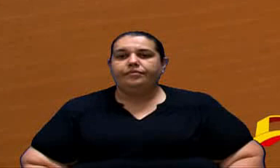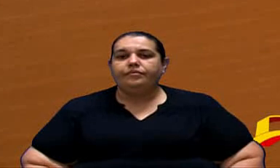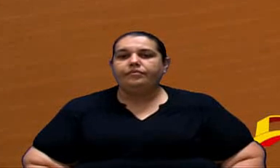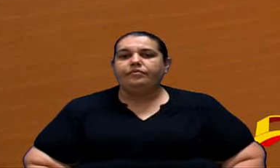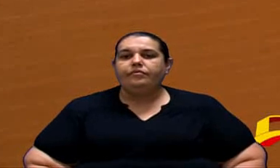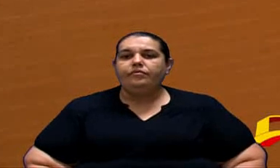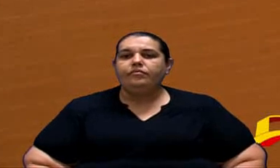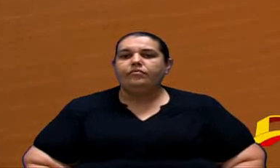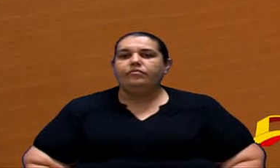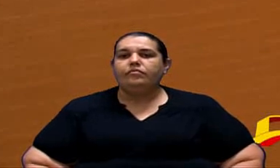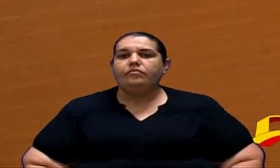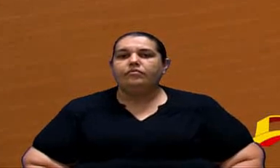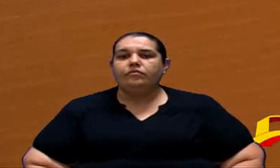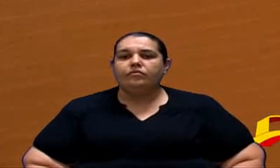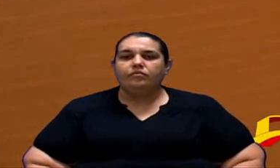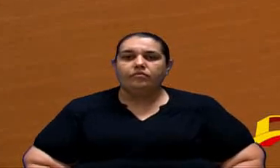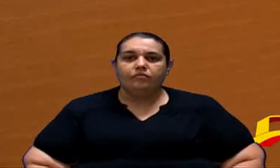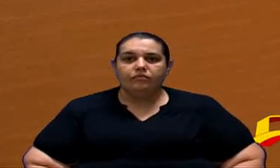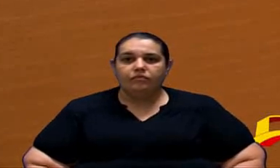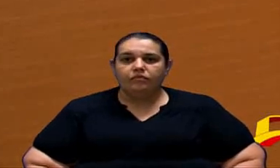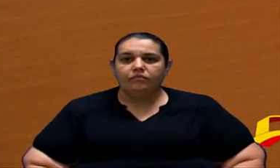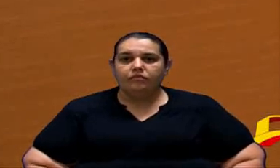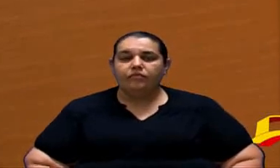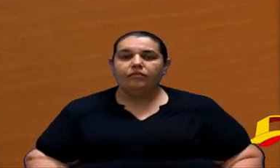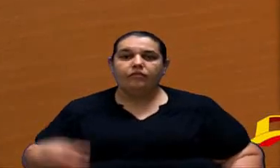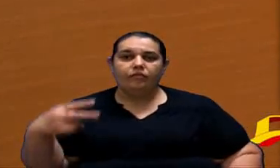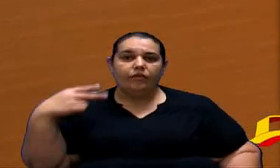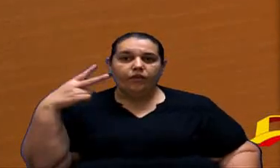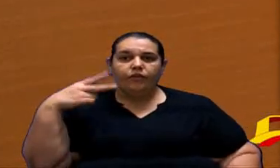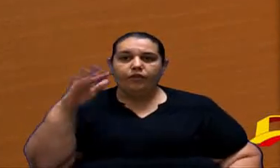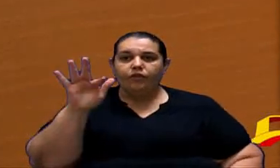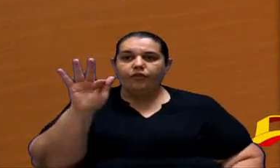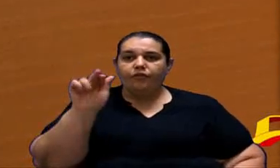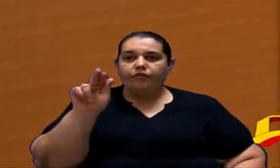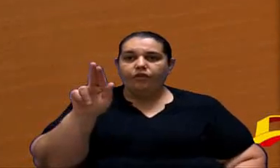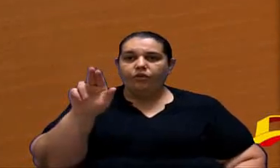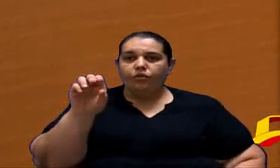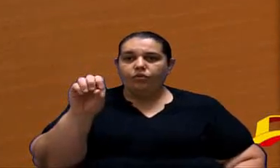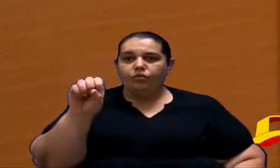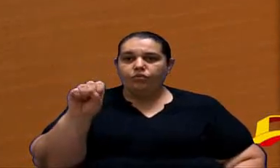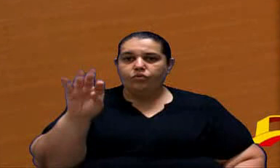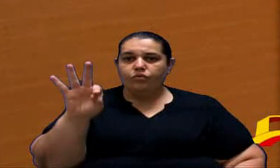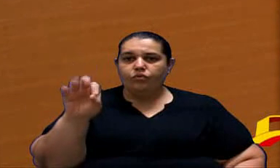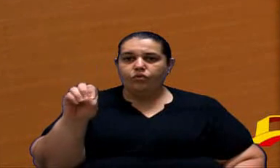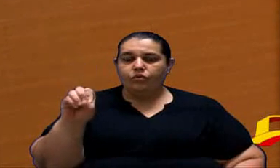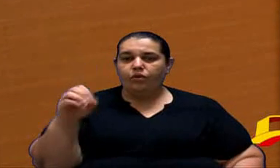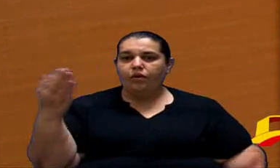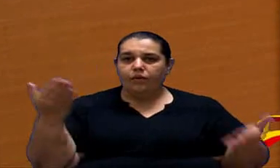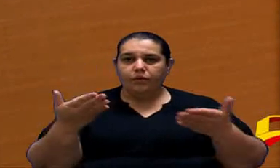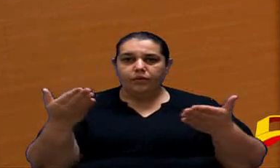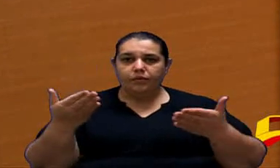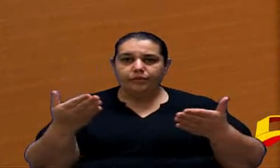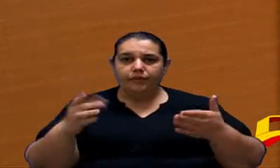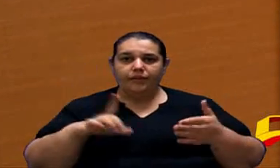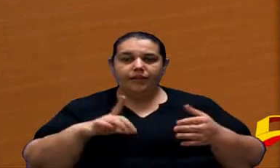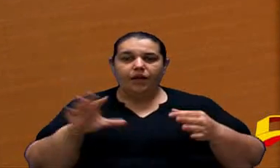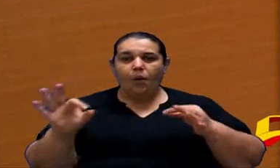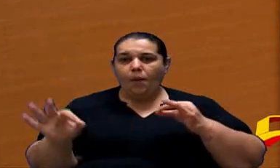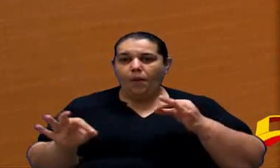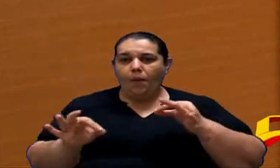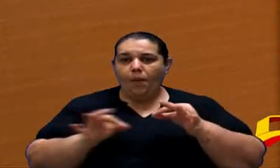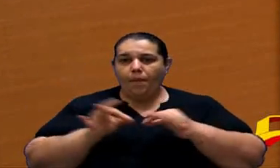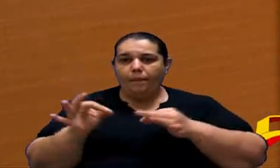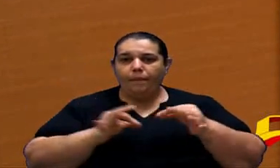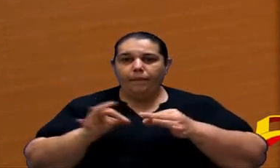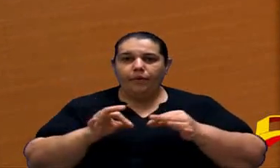Agora Vamos O Vereador Falso Pérez Também Que Falso Pérez Tem um Projeto De lei Aqui Na Casa